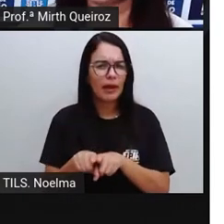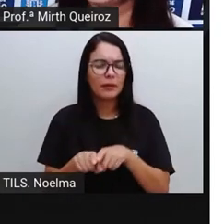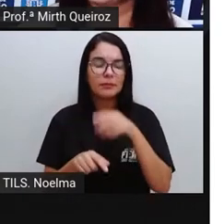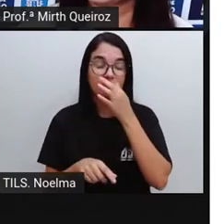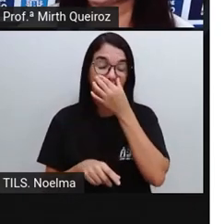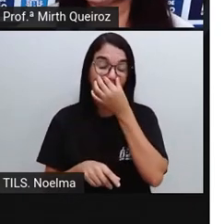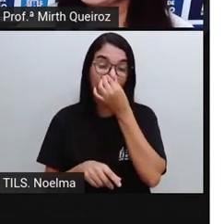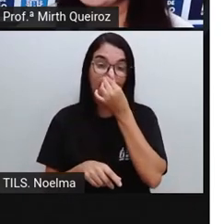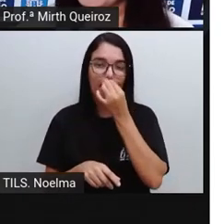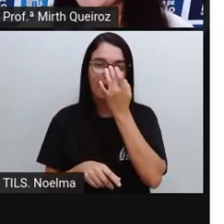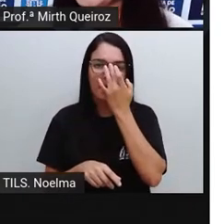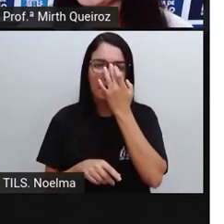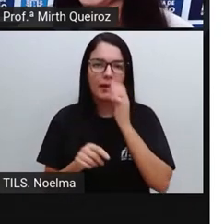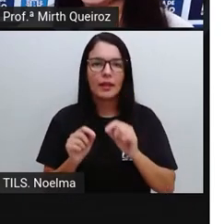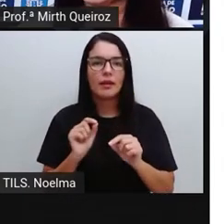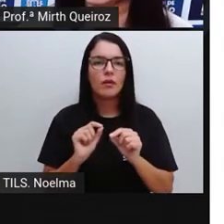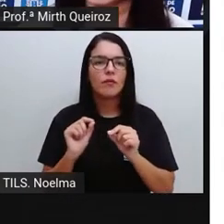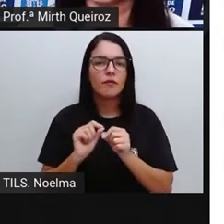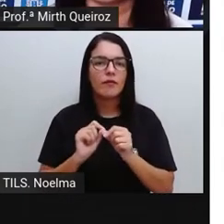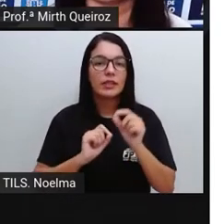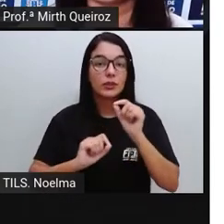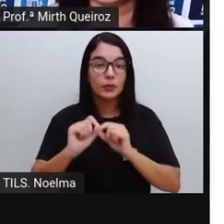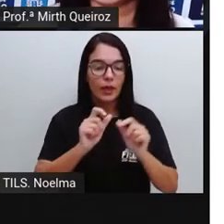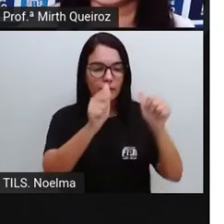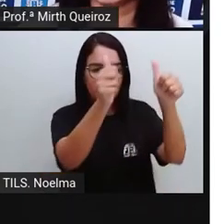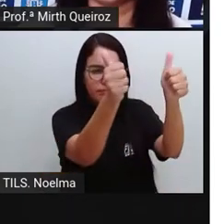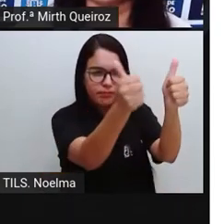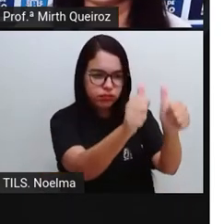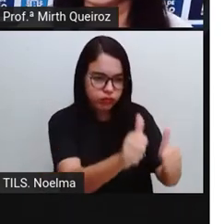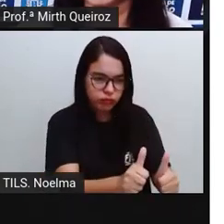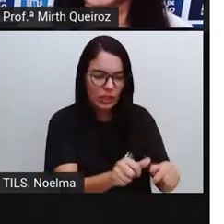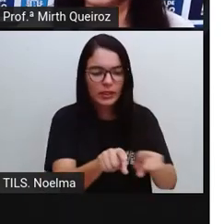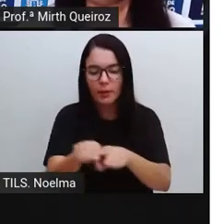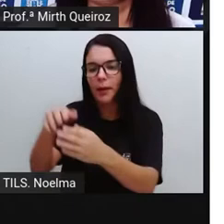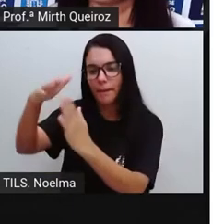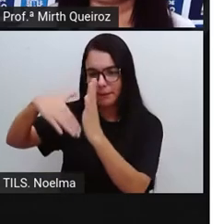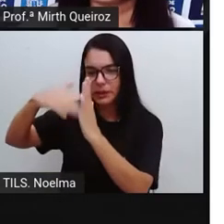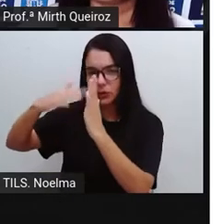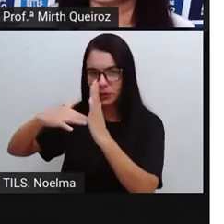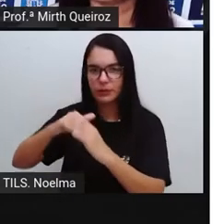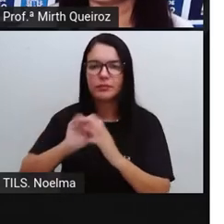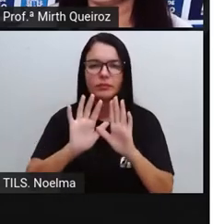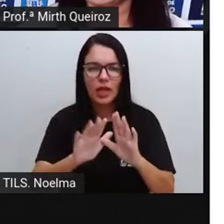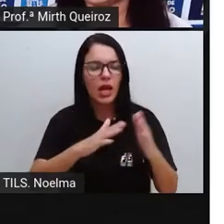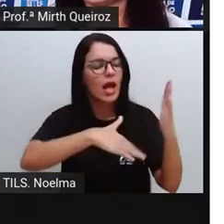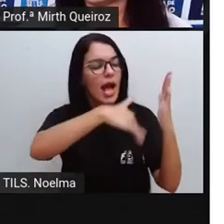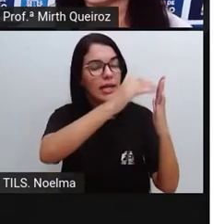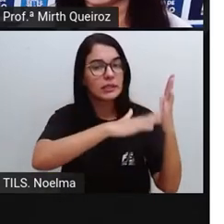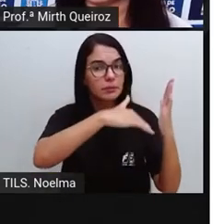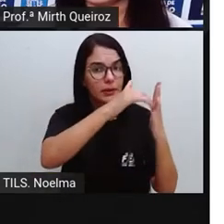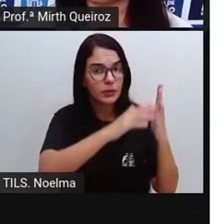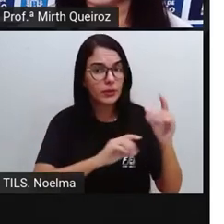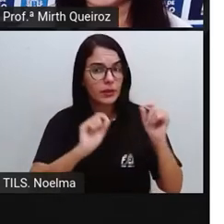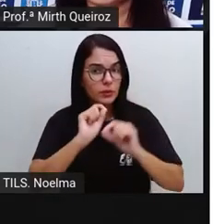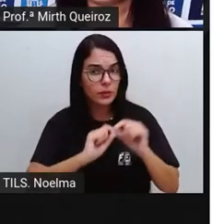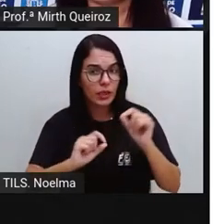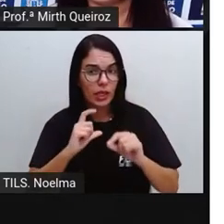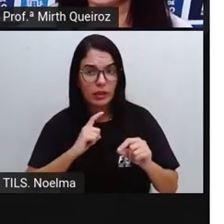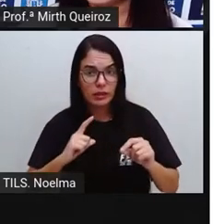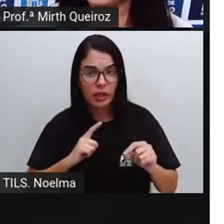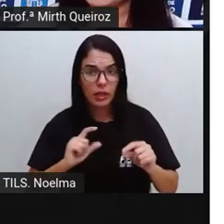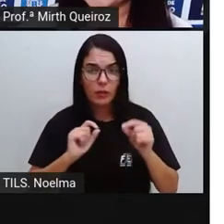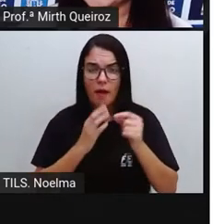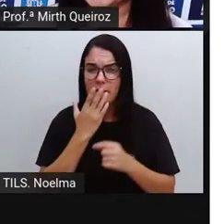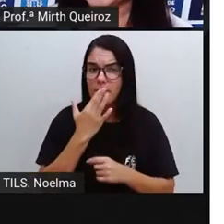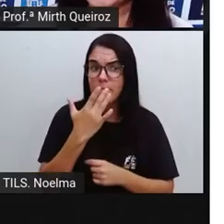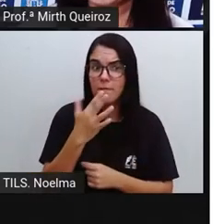Romero Brito também faz esculturas, né? Então, esculturas e pinturas. Nas pinturas, essas pinturas vão contar com